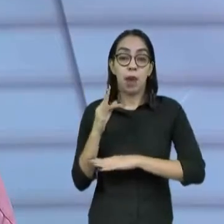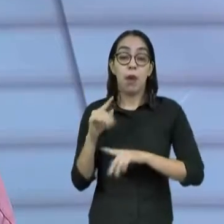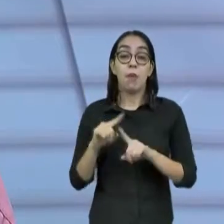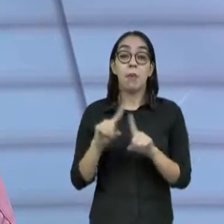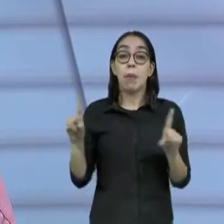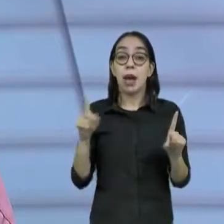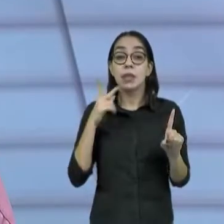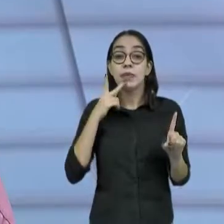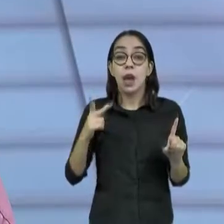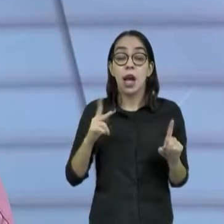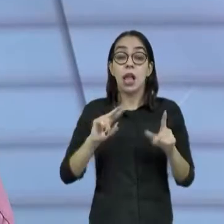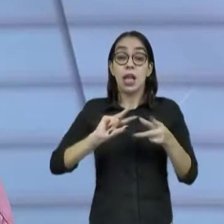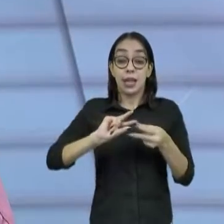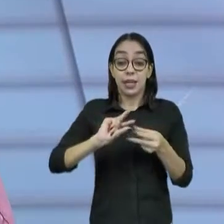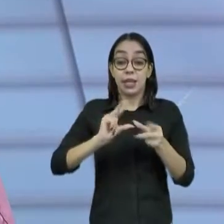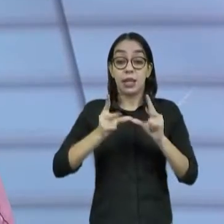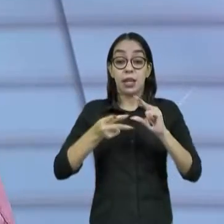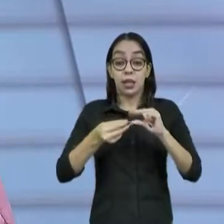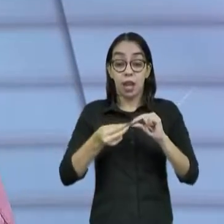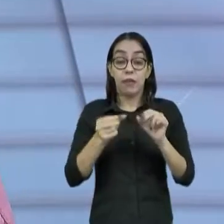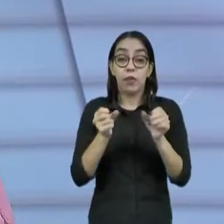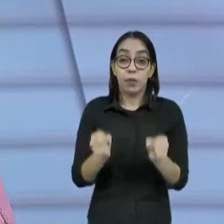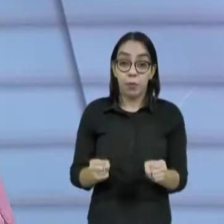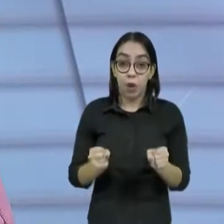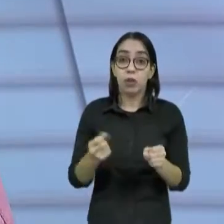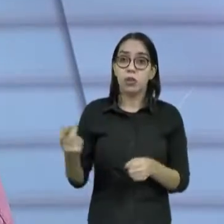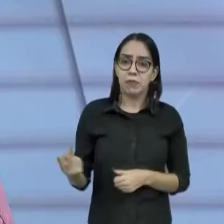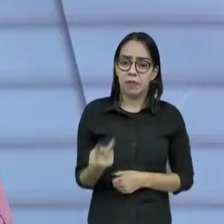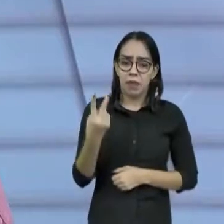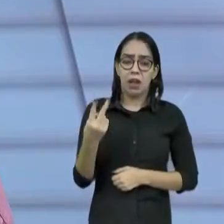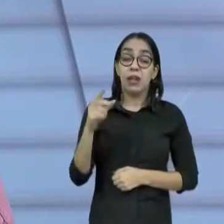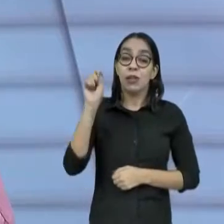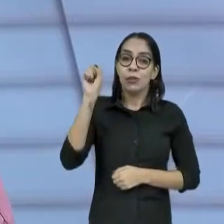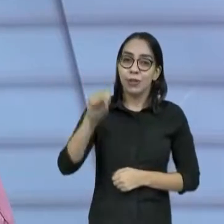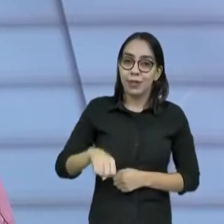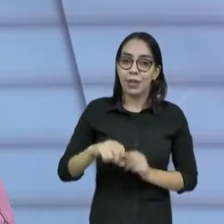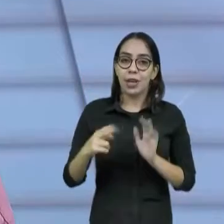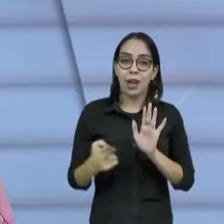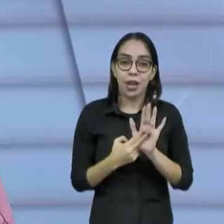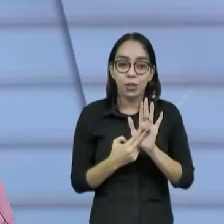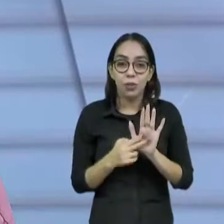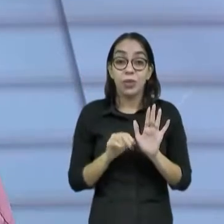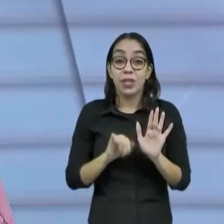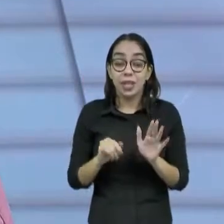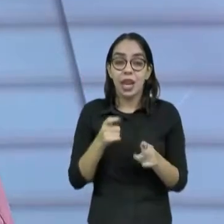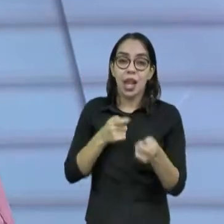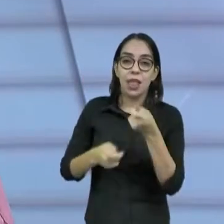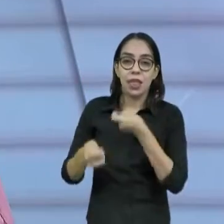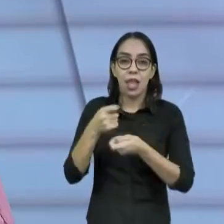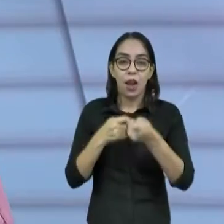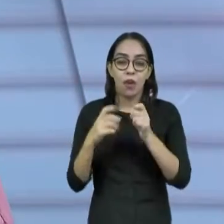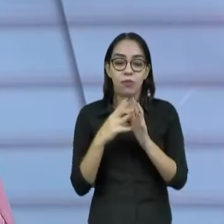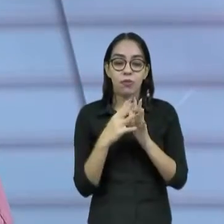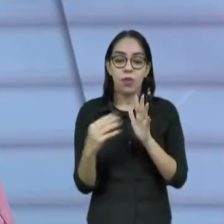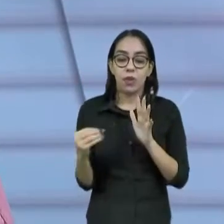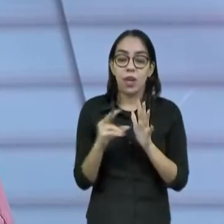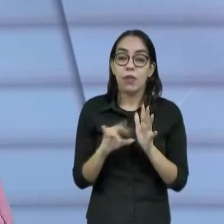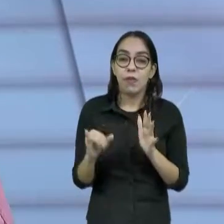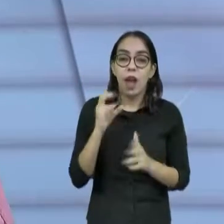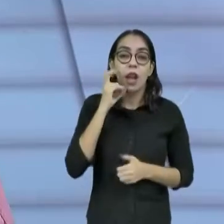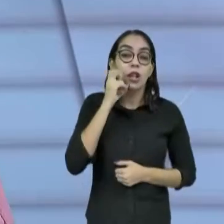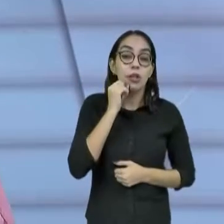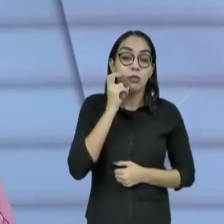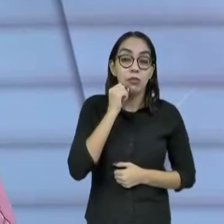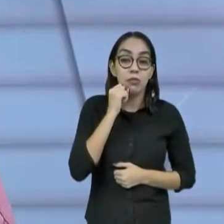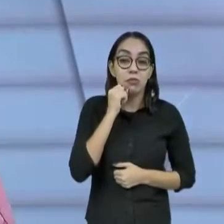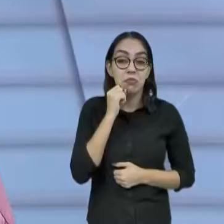materiais que podem promover muita riqueza. Que podem, dentro de um modelo de negócio competente, gerar muito retorno financeiro, muito